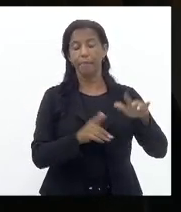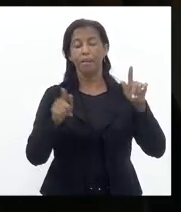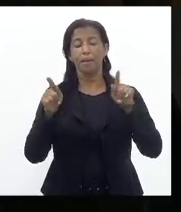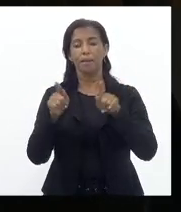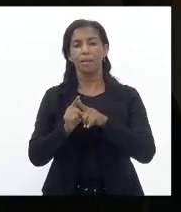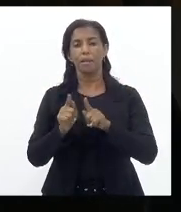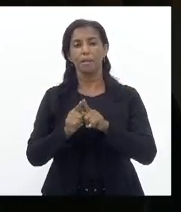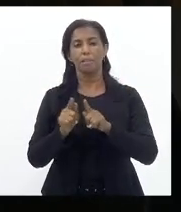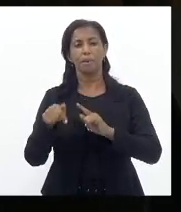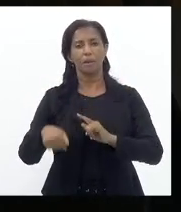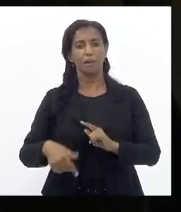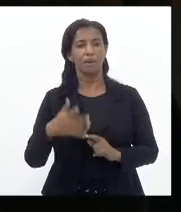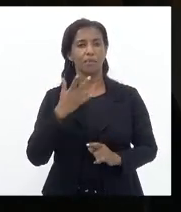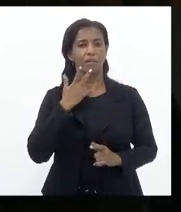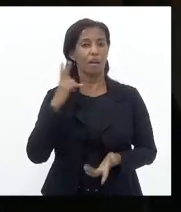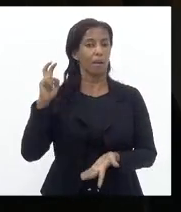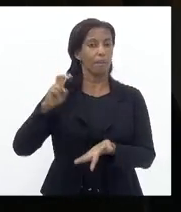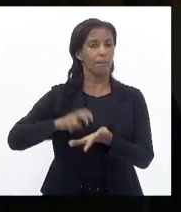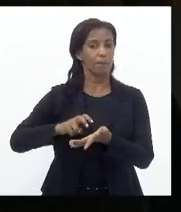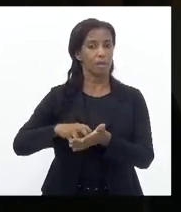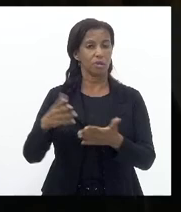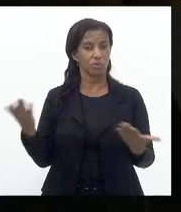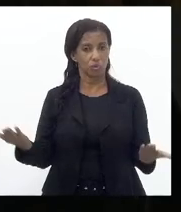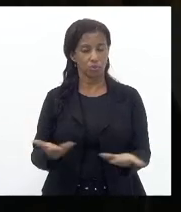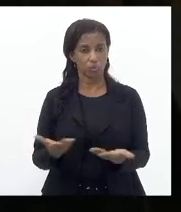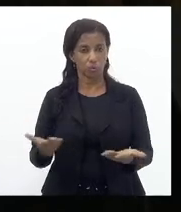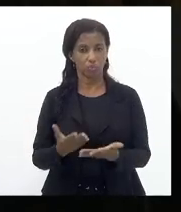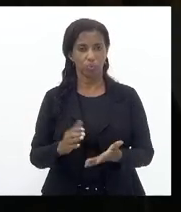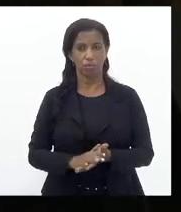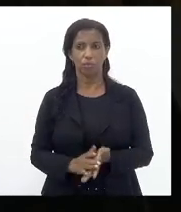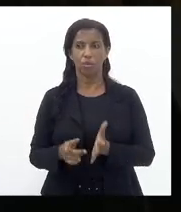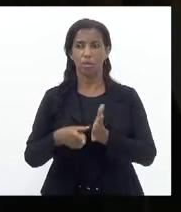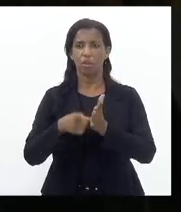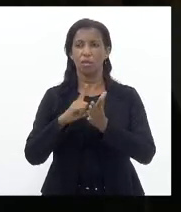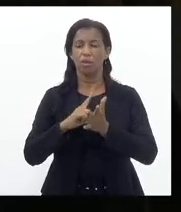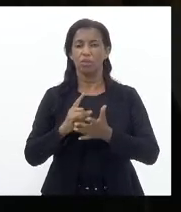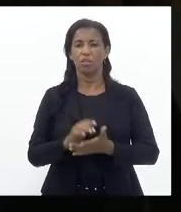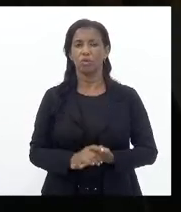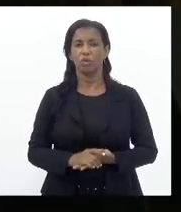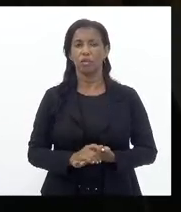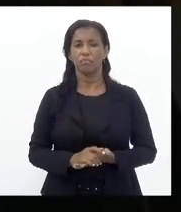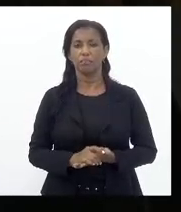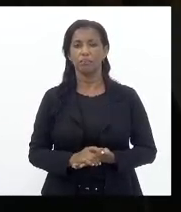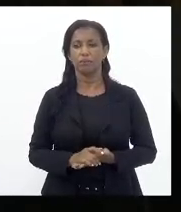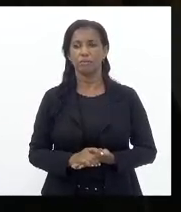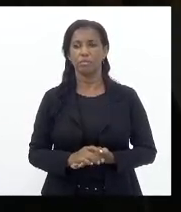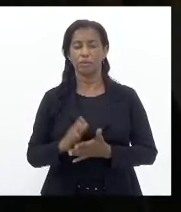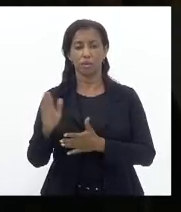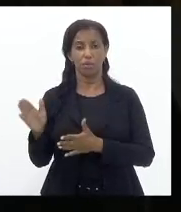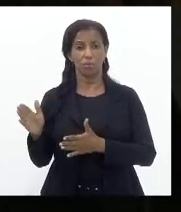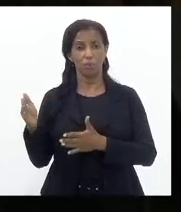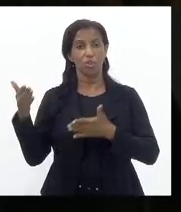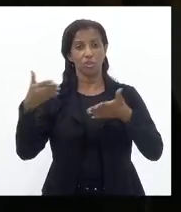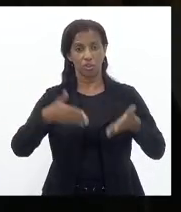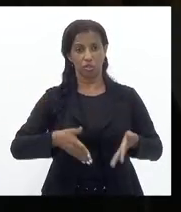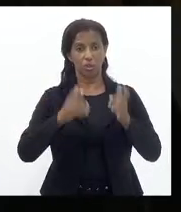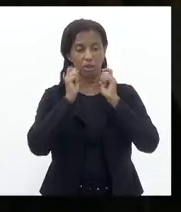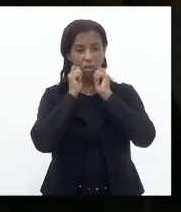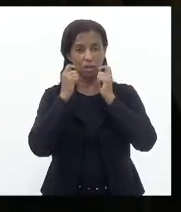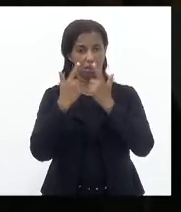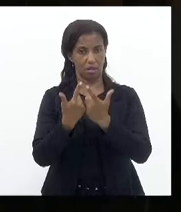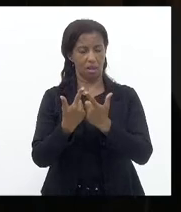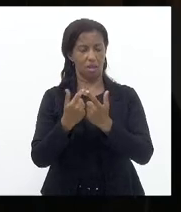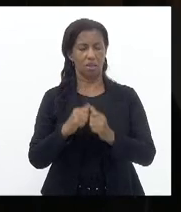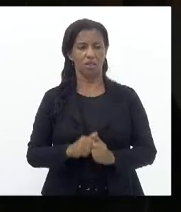Sobre Amanhã de hoje Que Antes mesmo De eu me encaminhar Para a Alerje Eu a